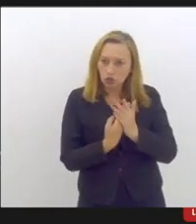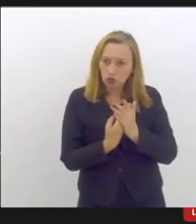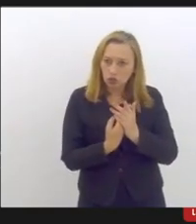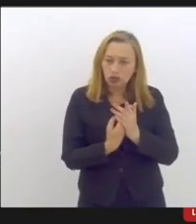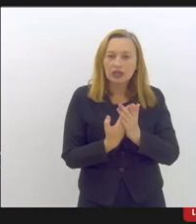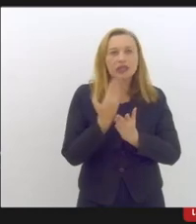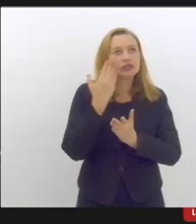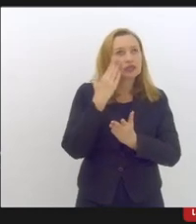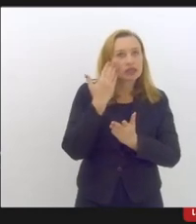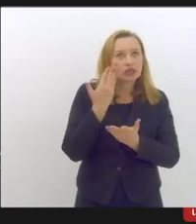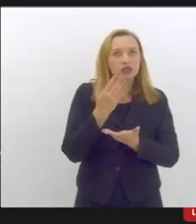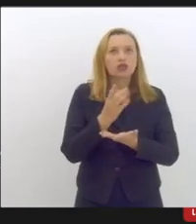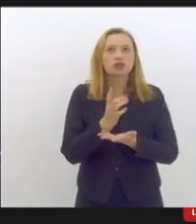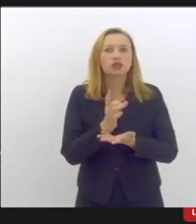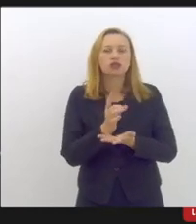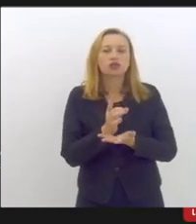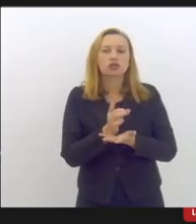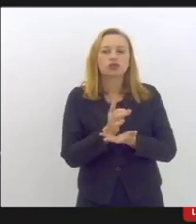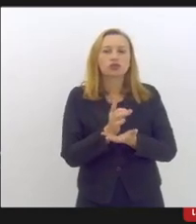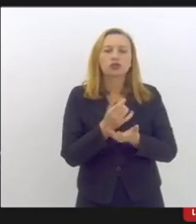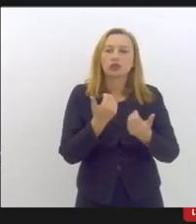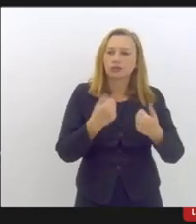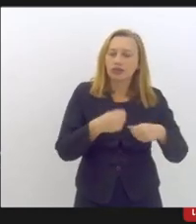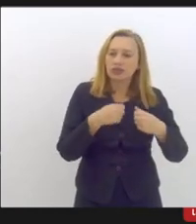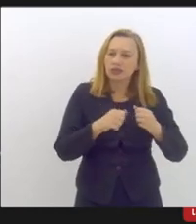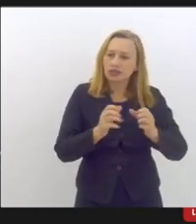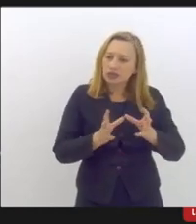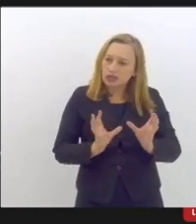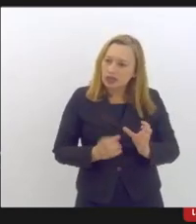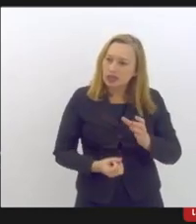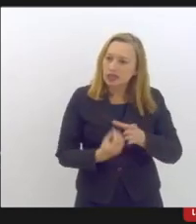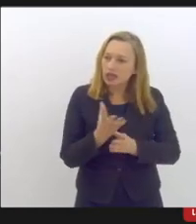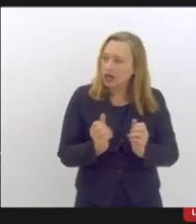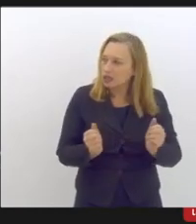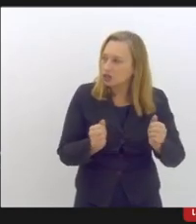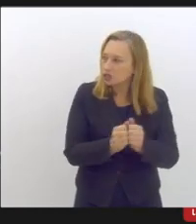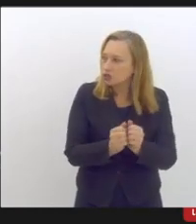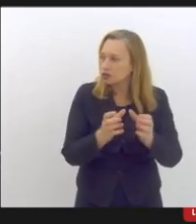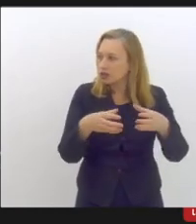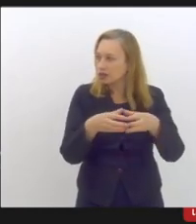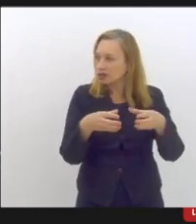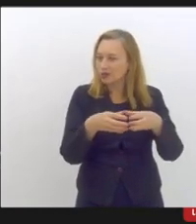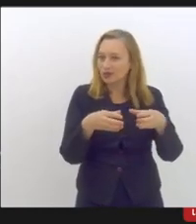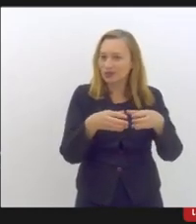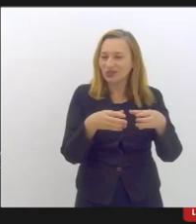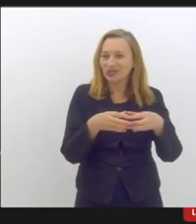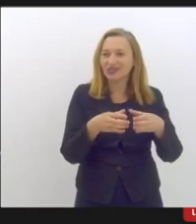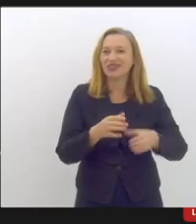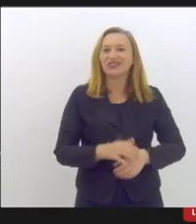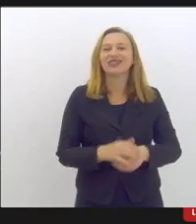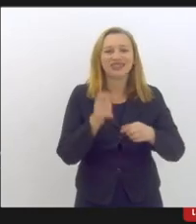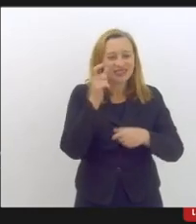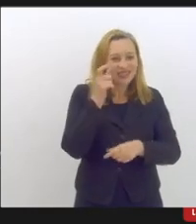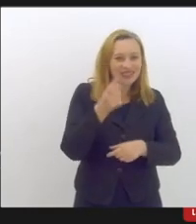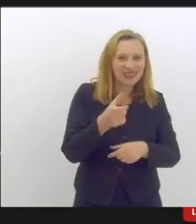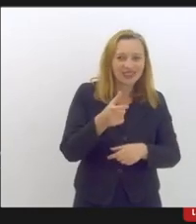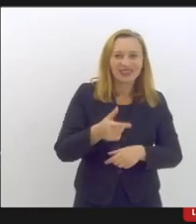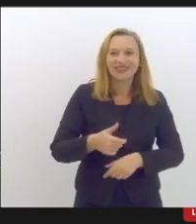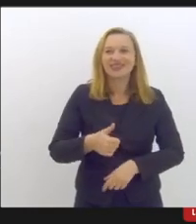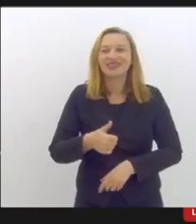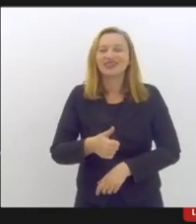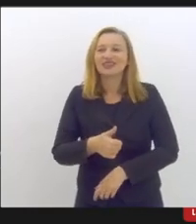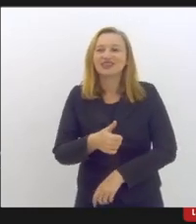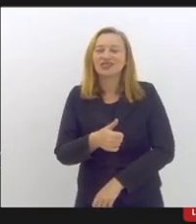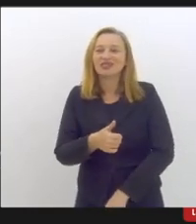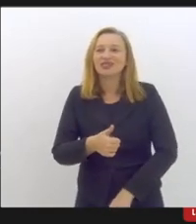entendendo que ela só é possível de ser construída em rede junto com a atenção social com a atenção primária é